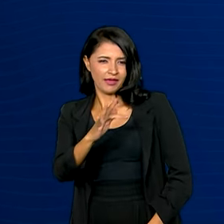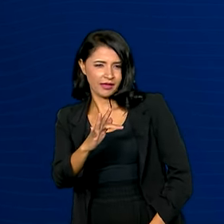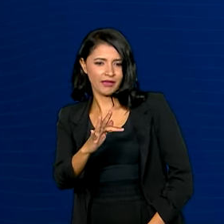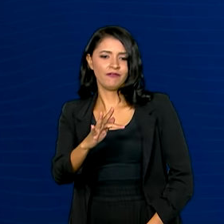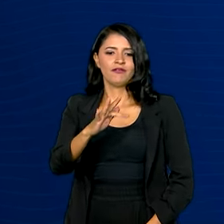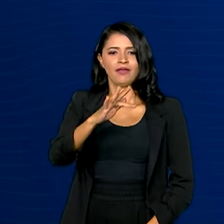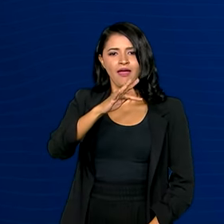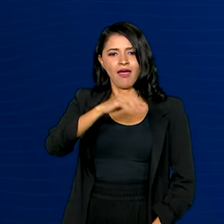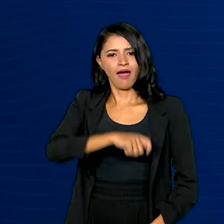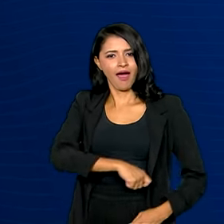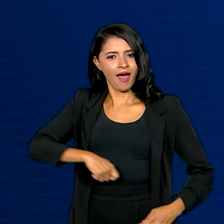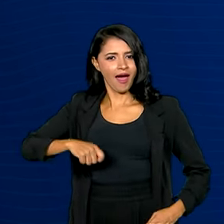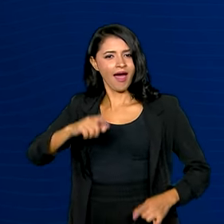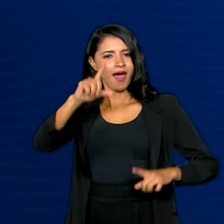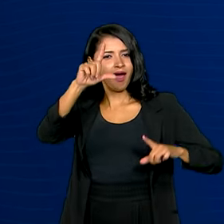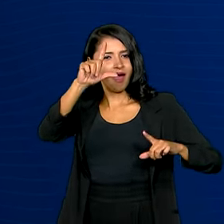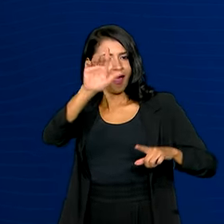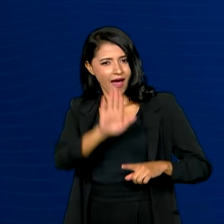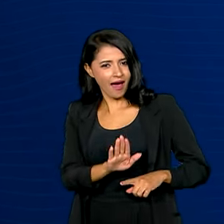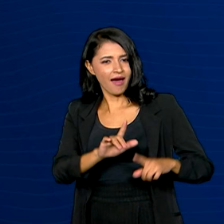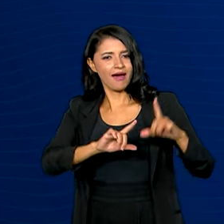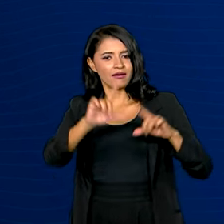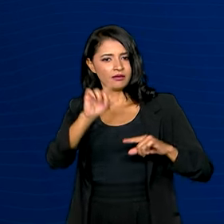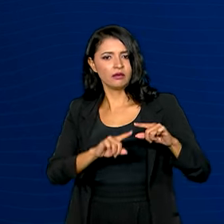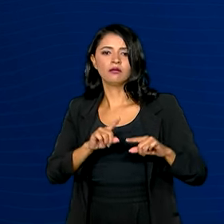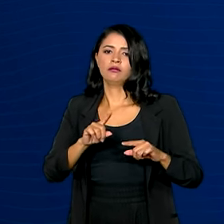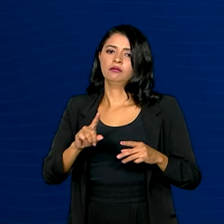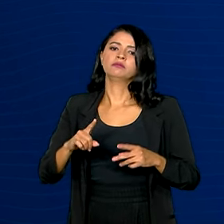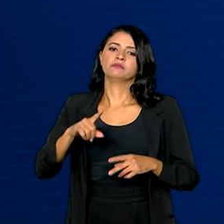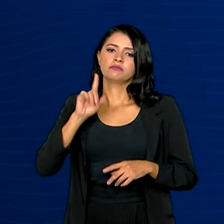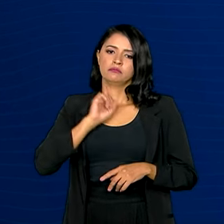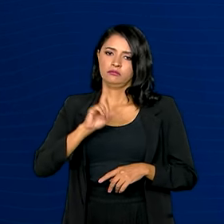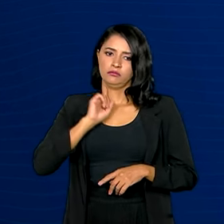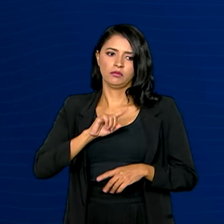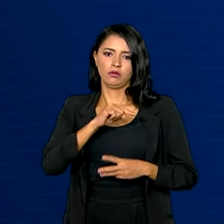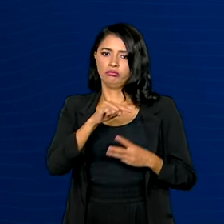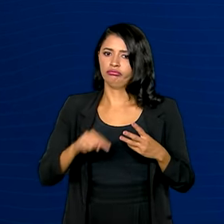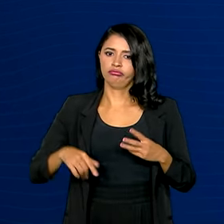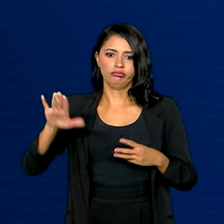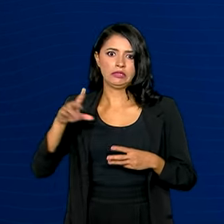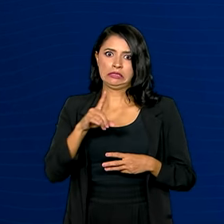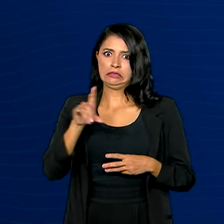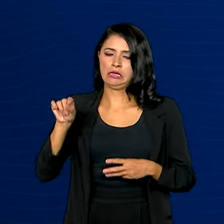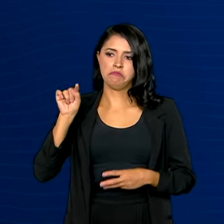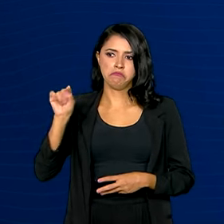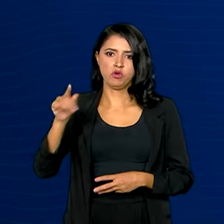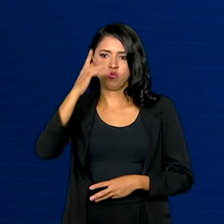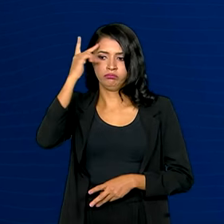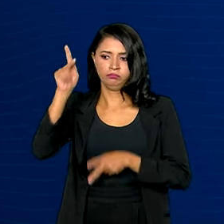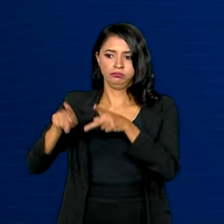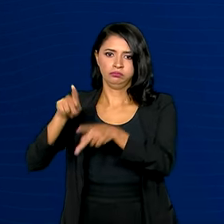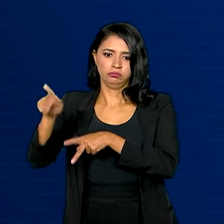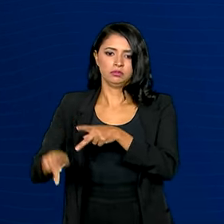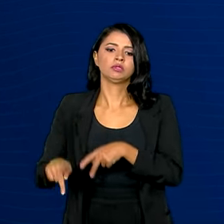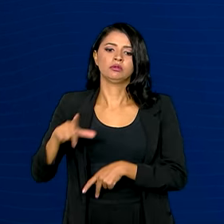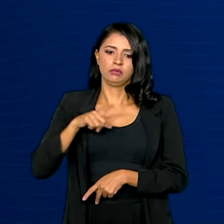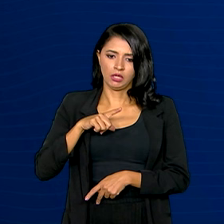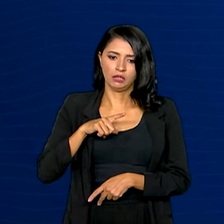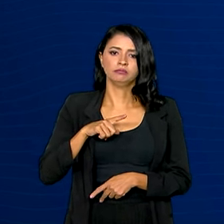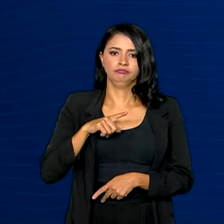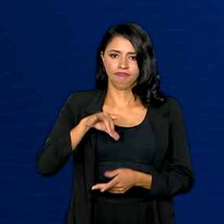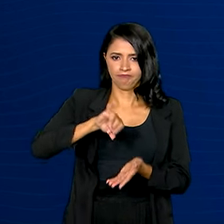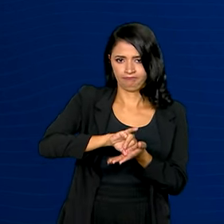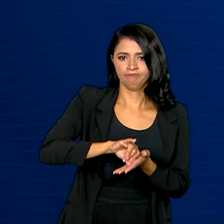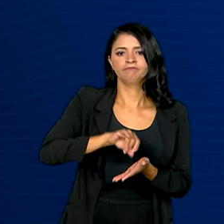Acre e Minas Gerais lideram no número de infecções a cada 100 mil habitantes. A capital federal concentra a